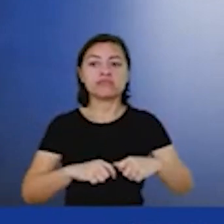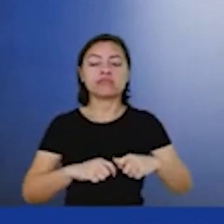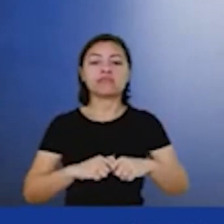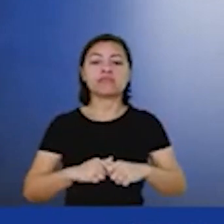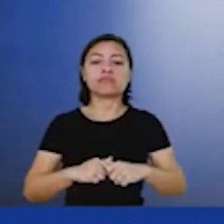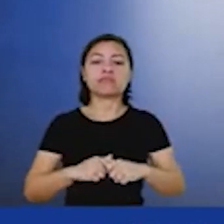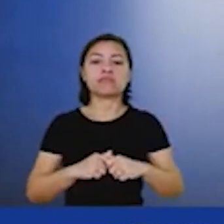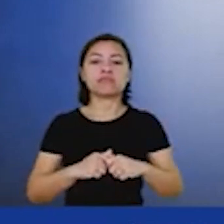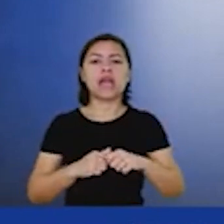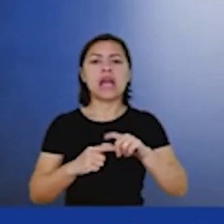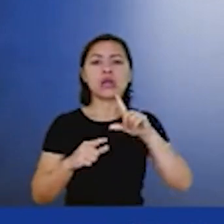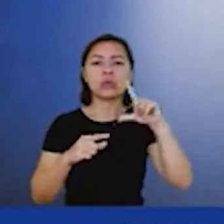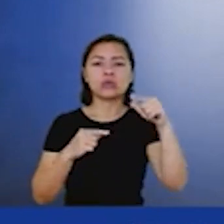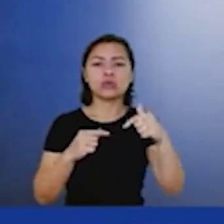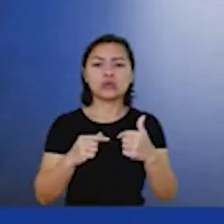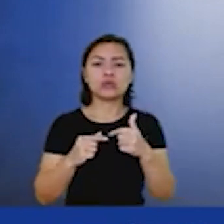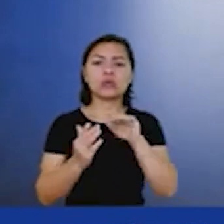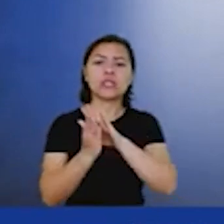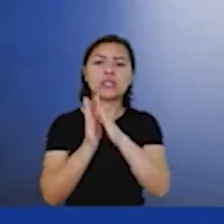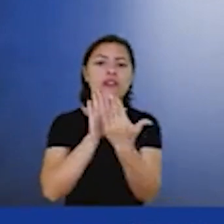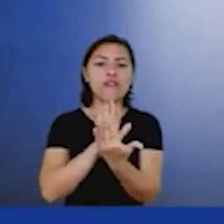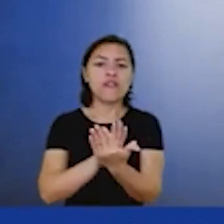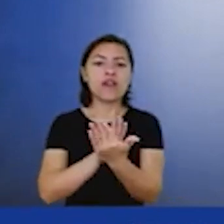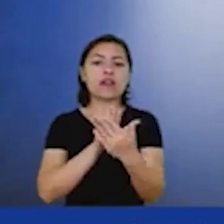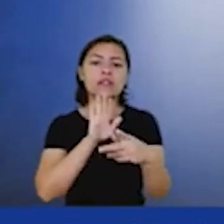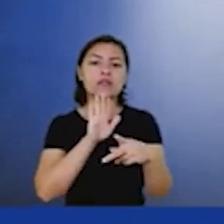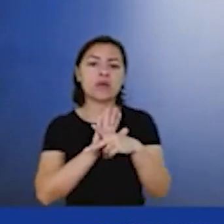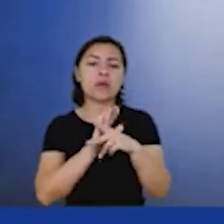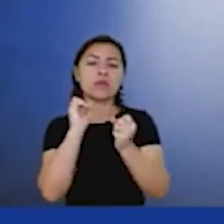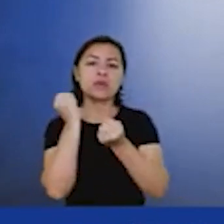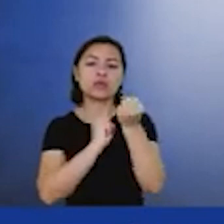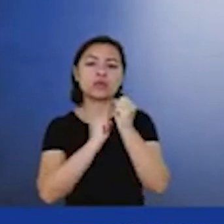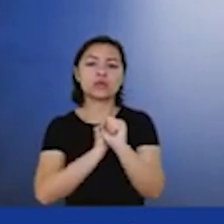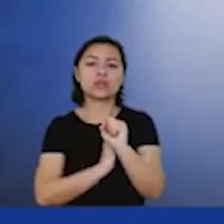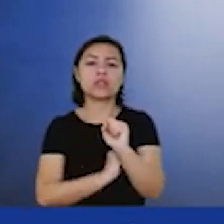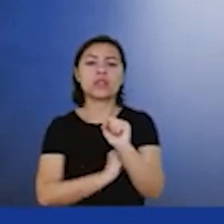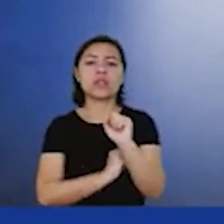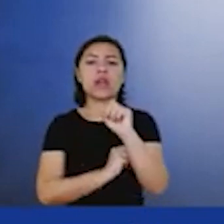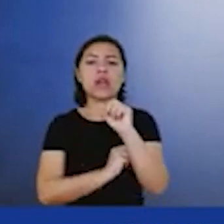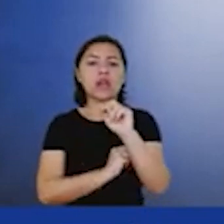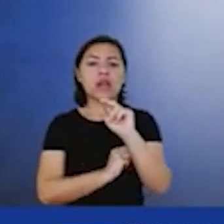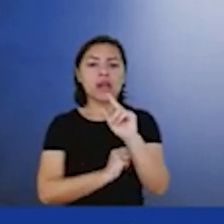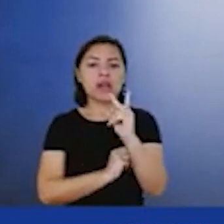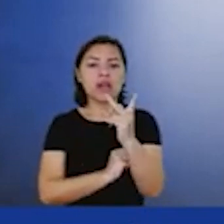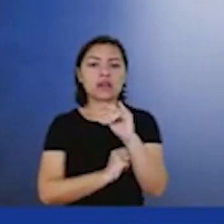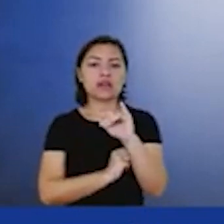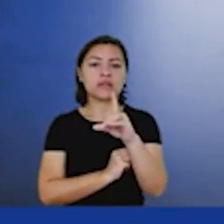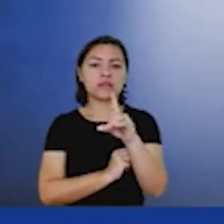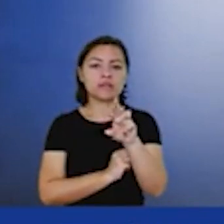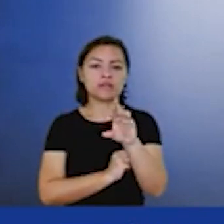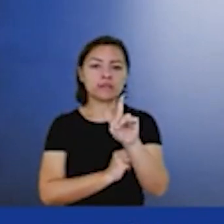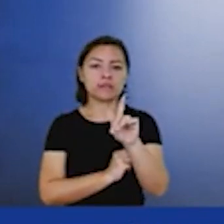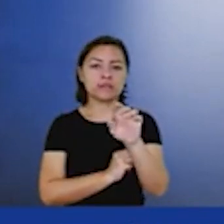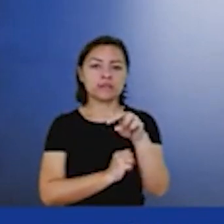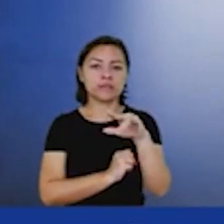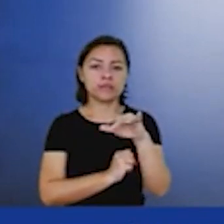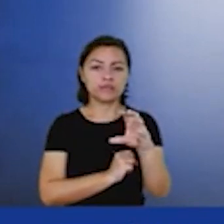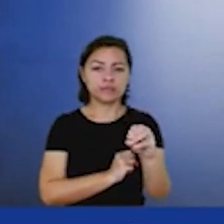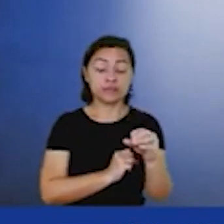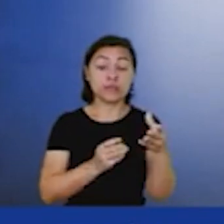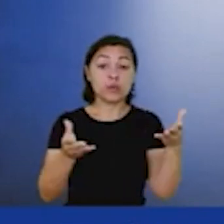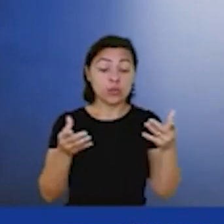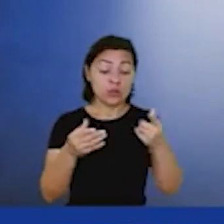interfaces com a indústria do hidrogênio hoje a ANP desenvolve um trabalho que